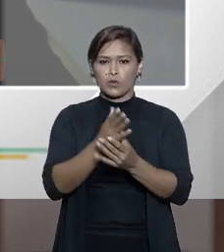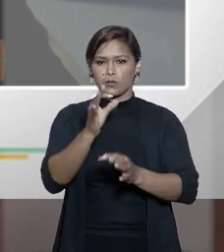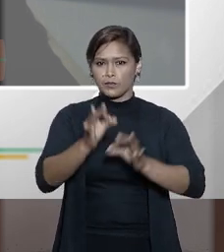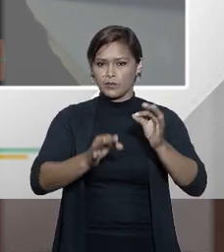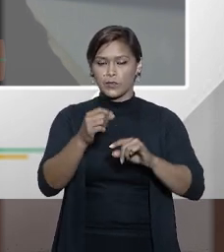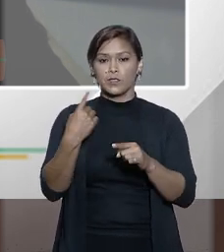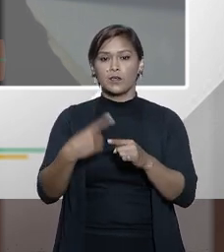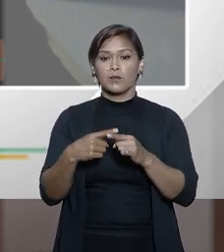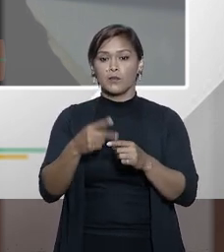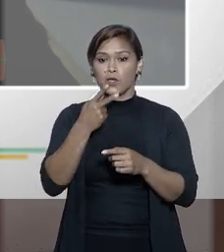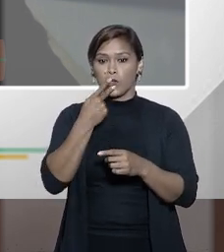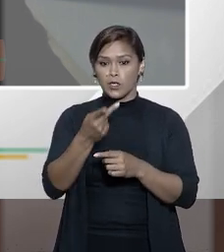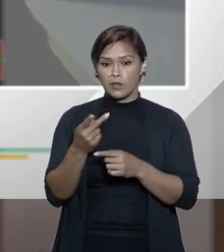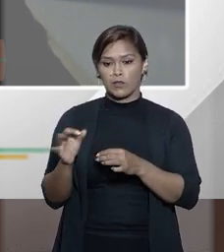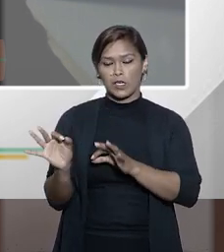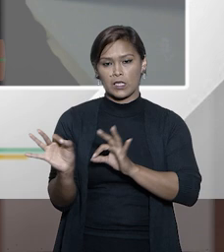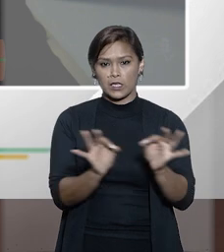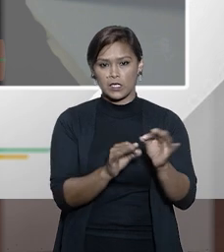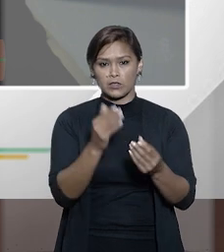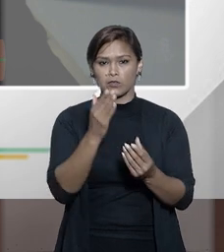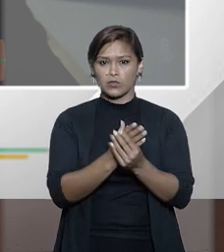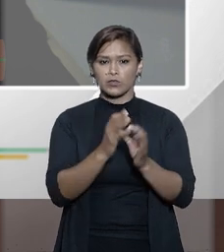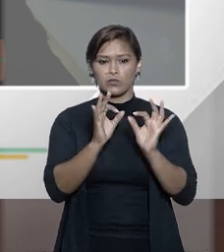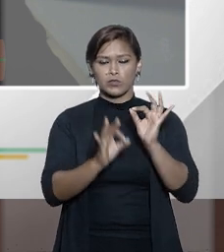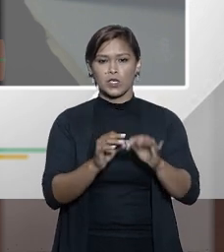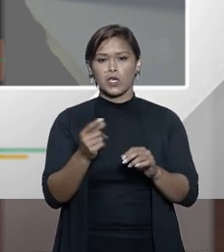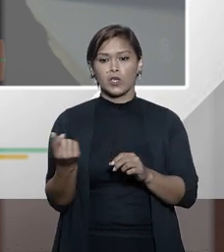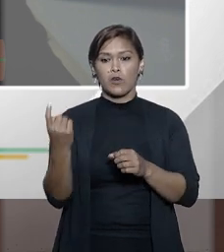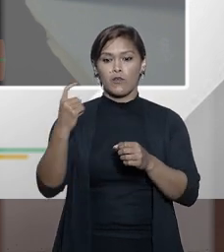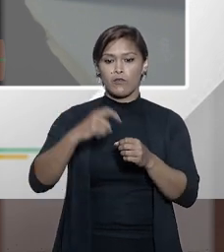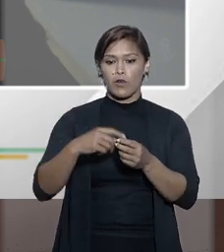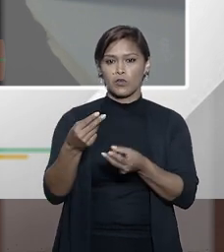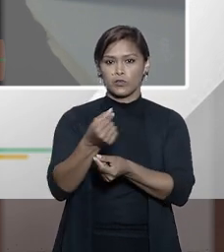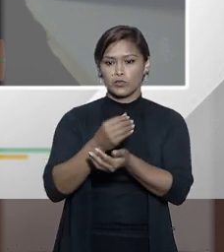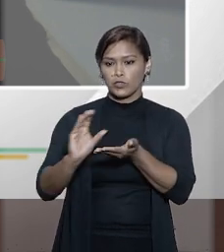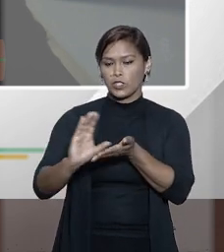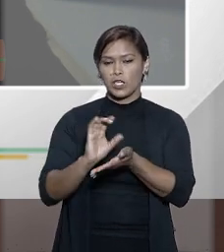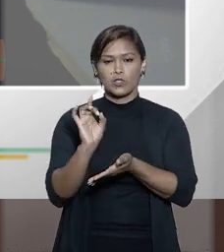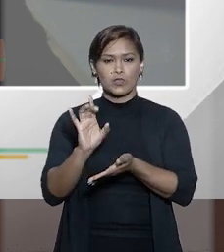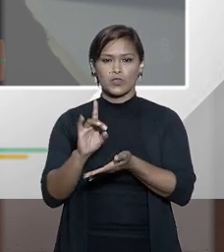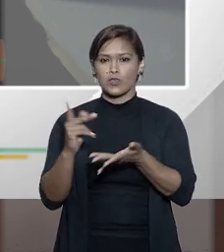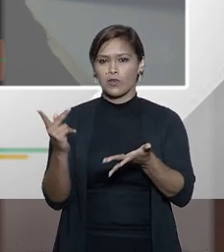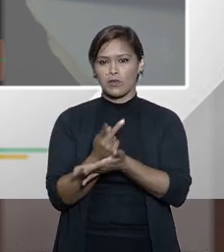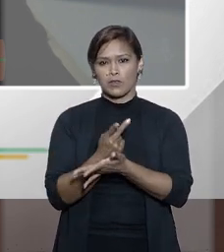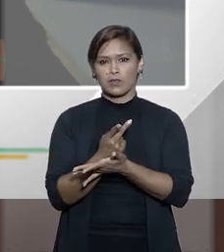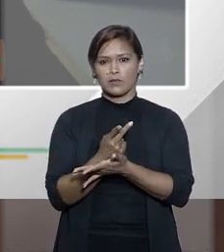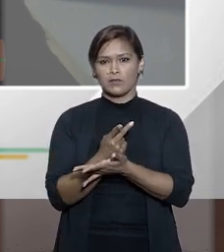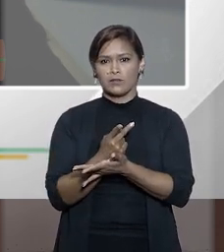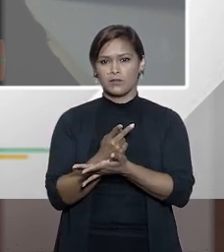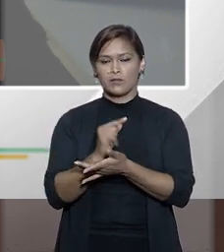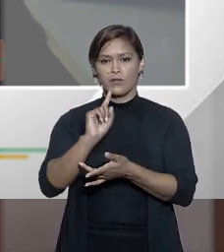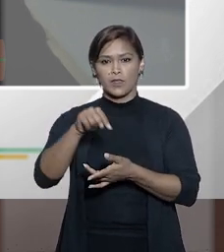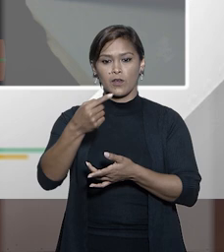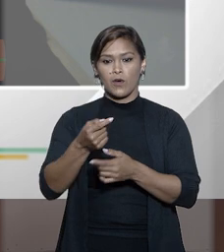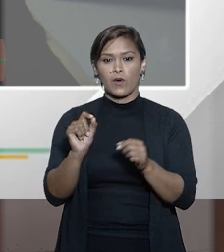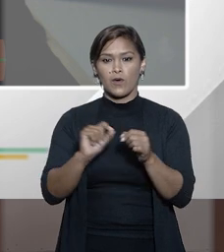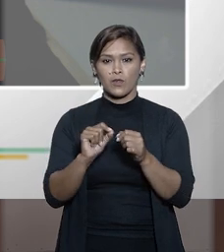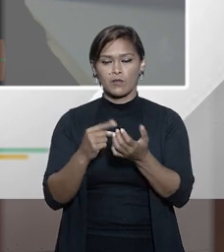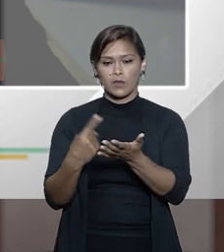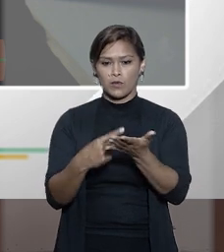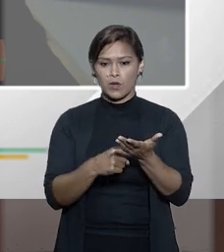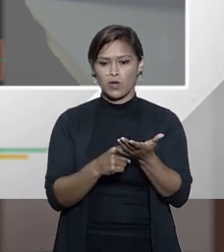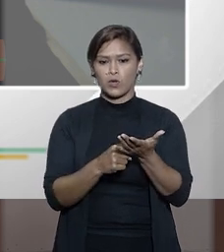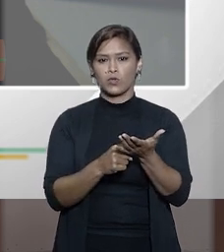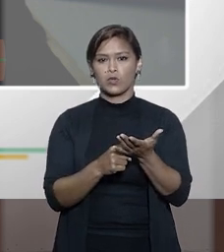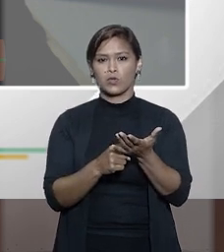por que eu estou dizendo o trânsito em julgado? porque eu só posso trazer o dinheiro de volta com o trânsito em julgado ou quando eu faço um